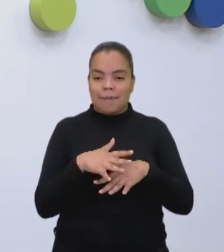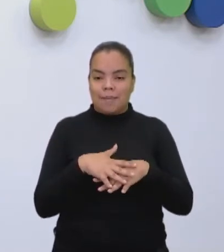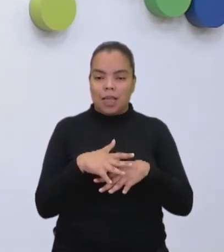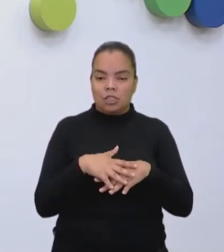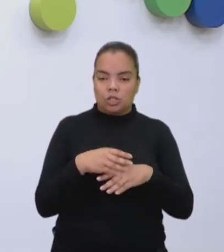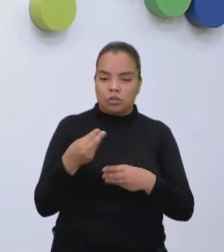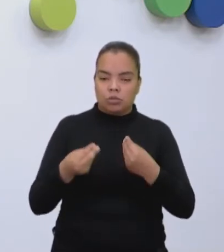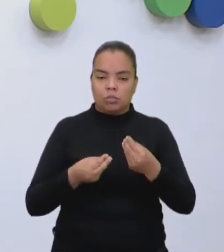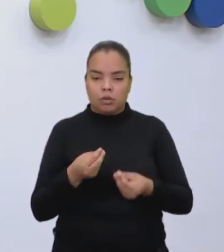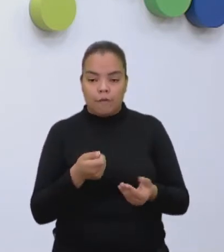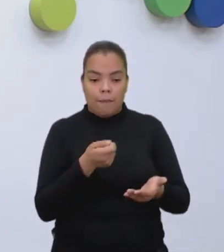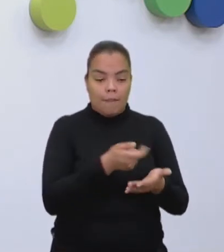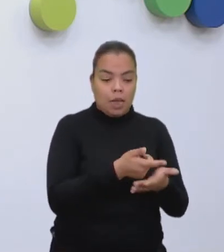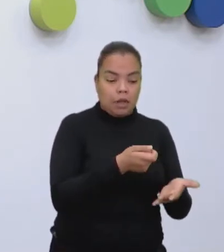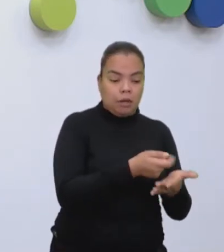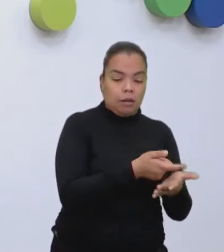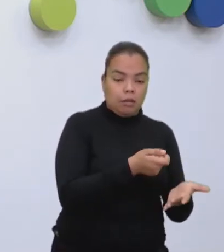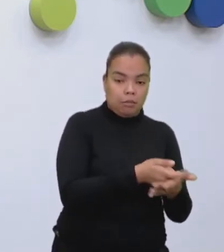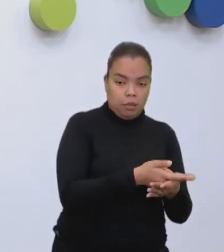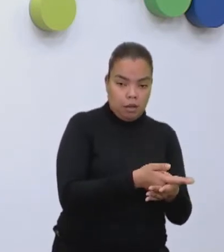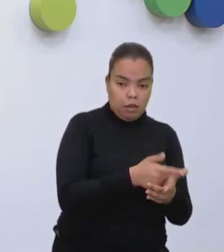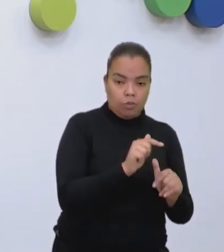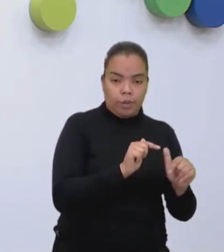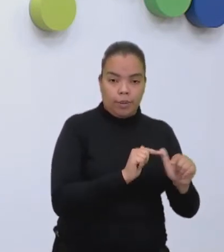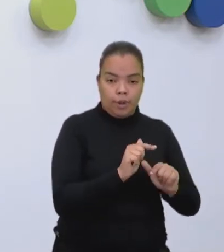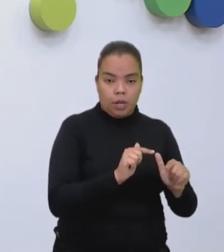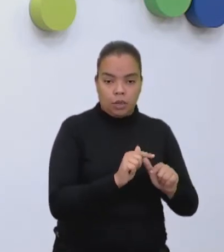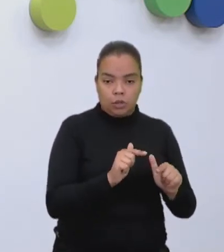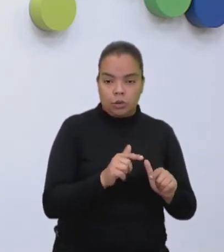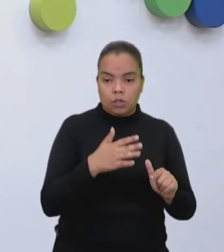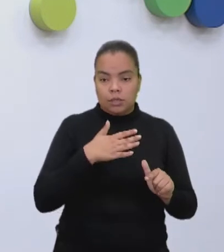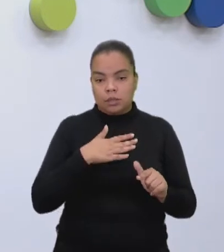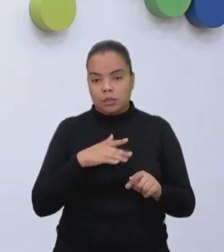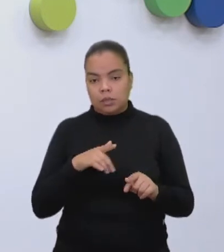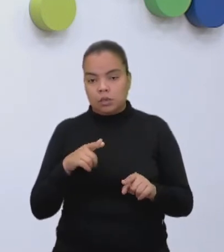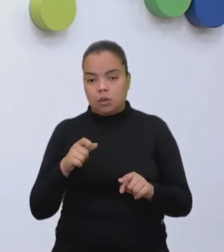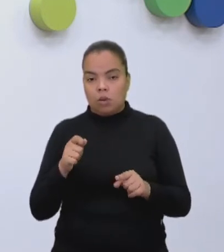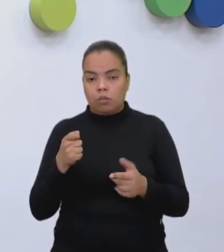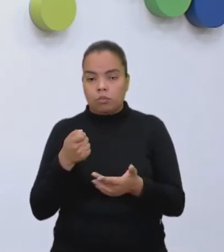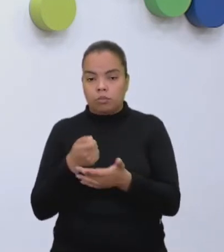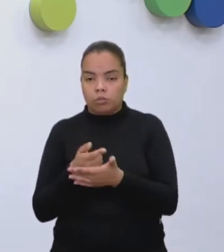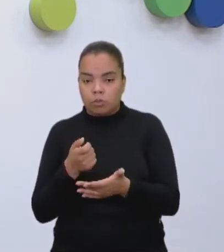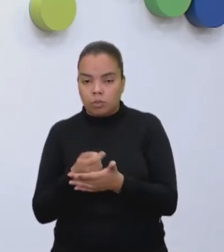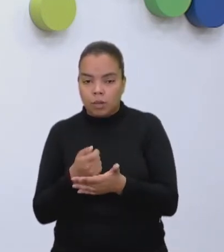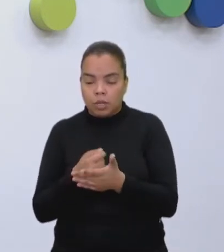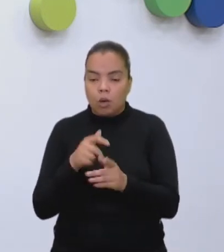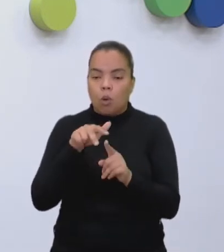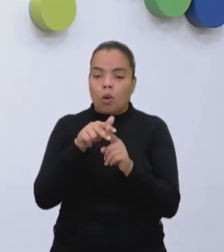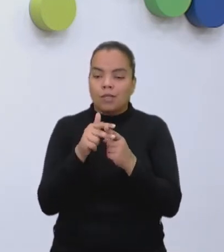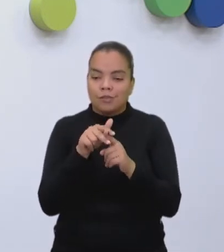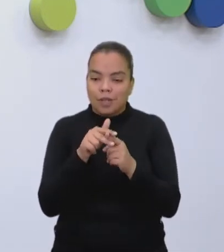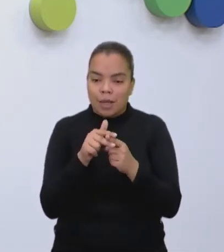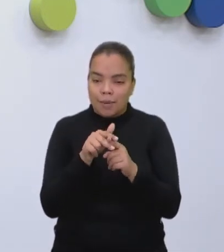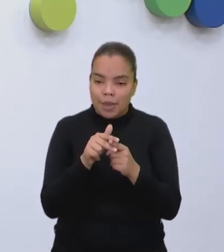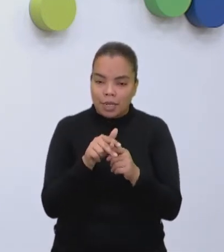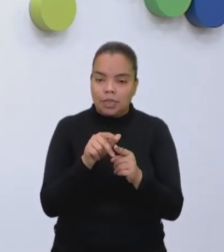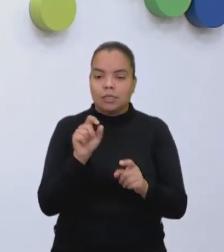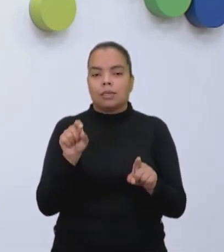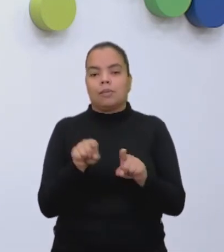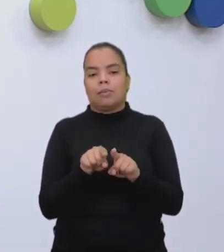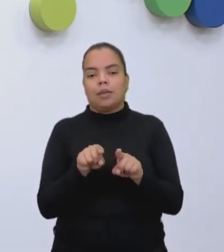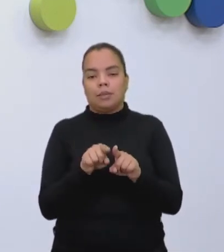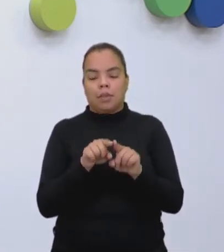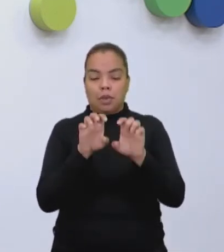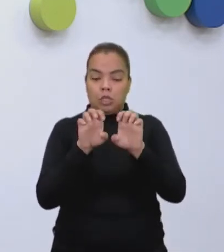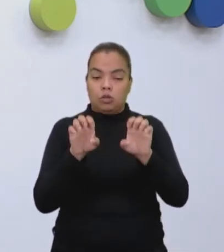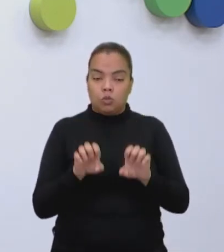gasto com trabalhadores e o meu gasto com as ferramentas e infraestrutura que eu